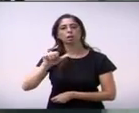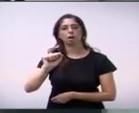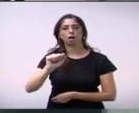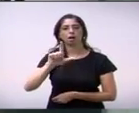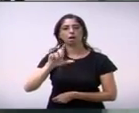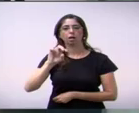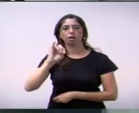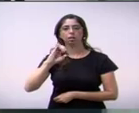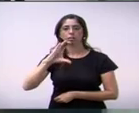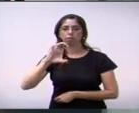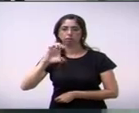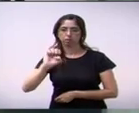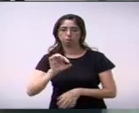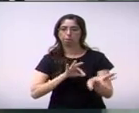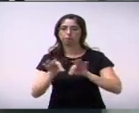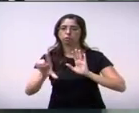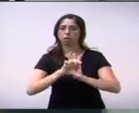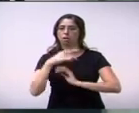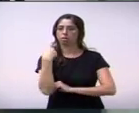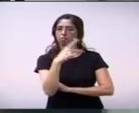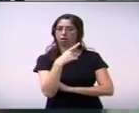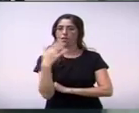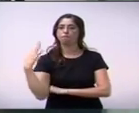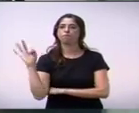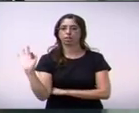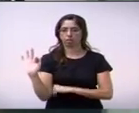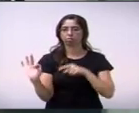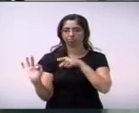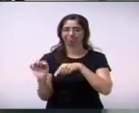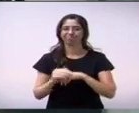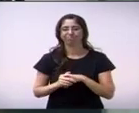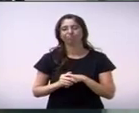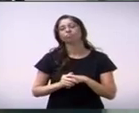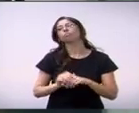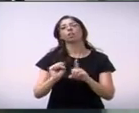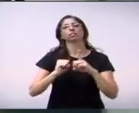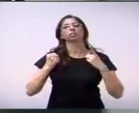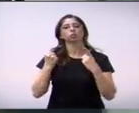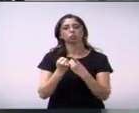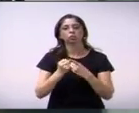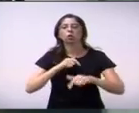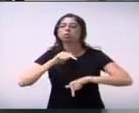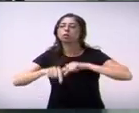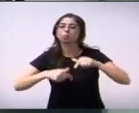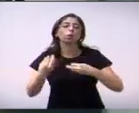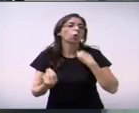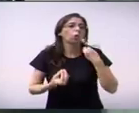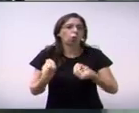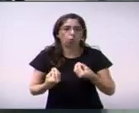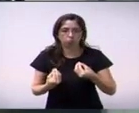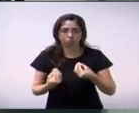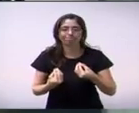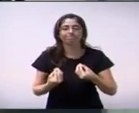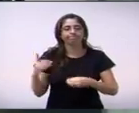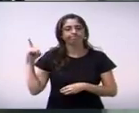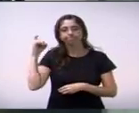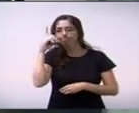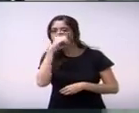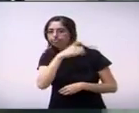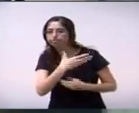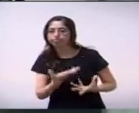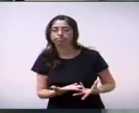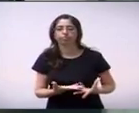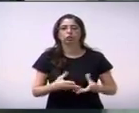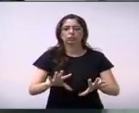dentre outros lá, o projeto de lei dela dispõe sobre condições de trabalho dos assistentes sociais. E esse projeto teve um